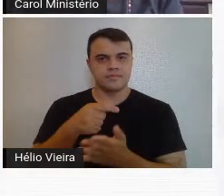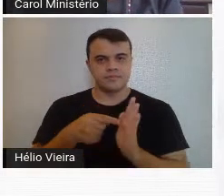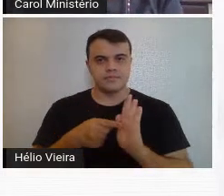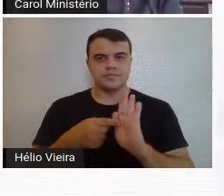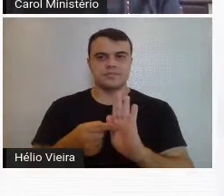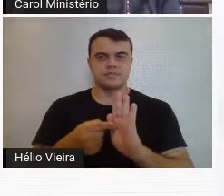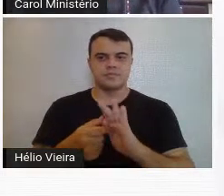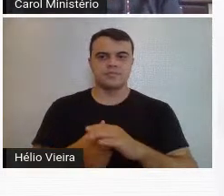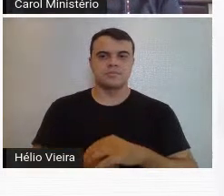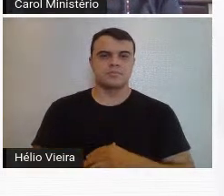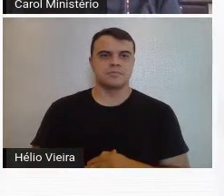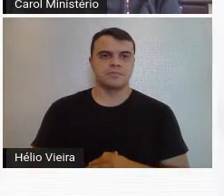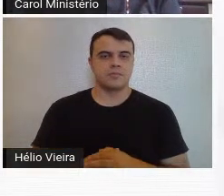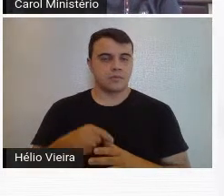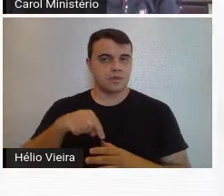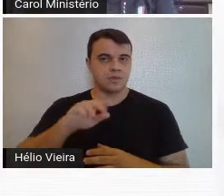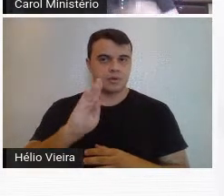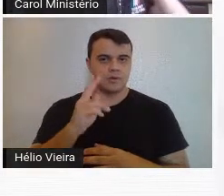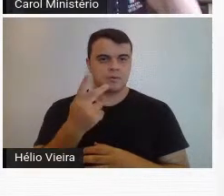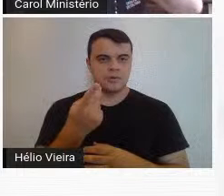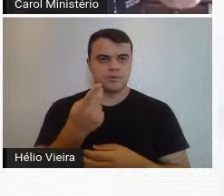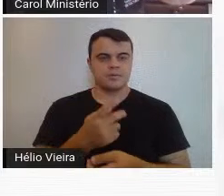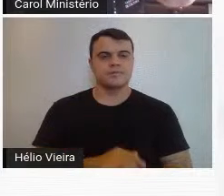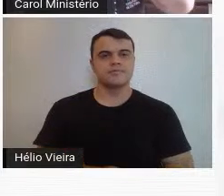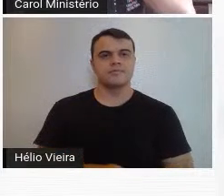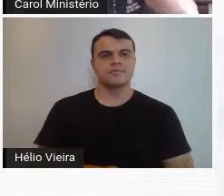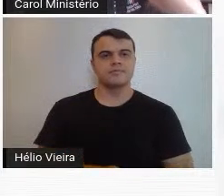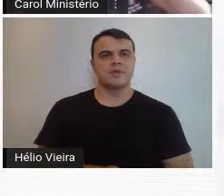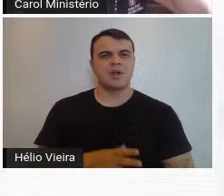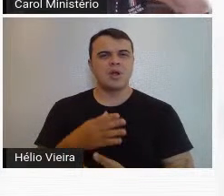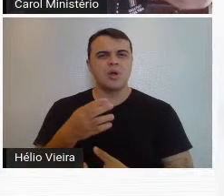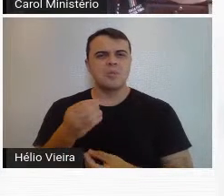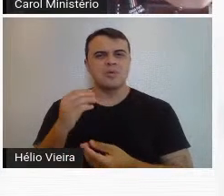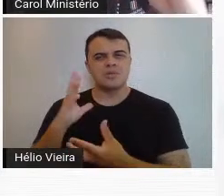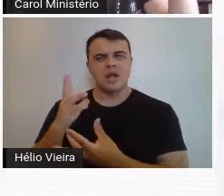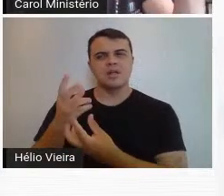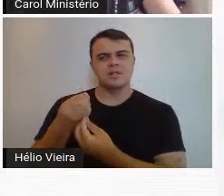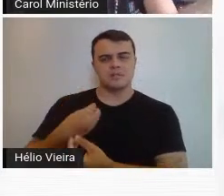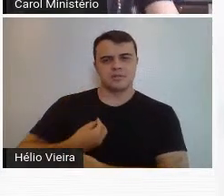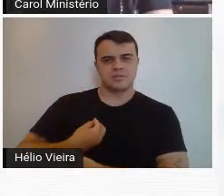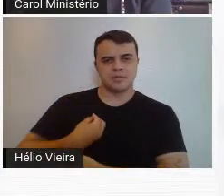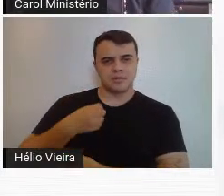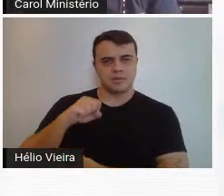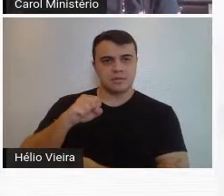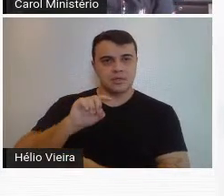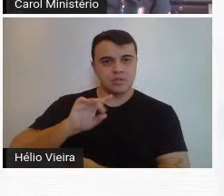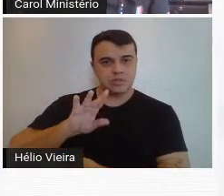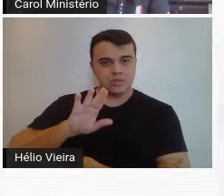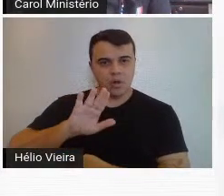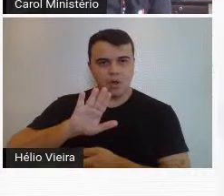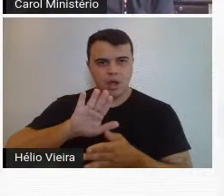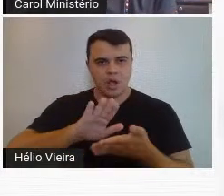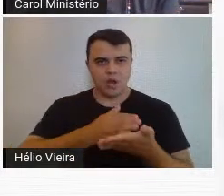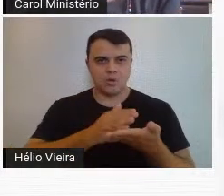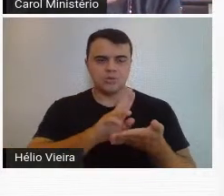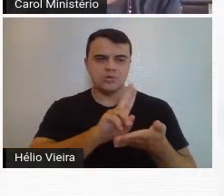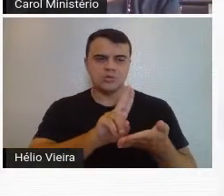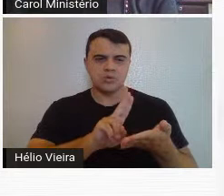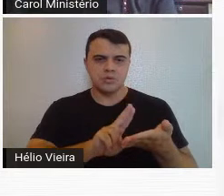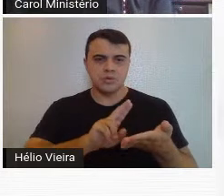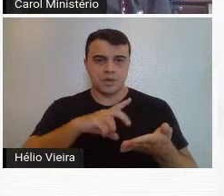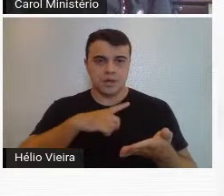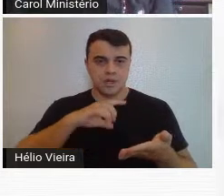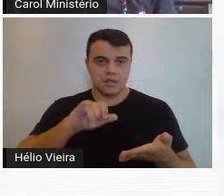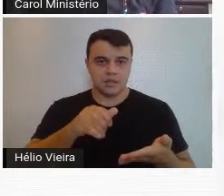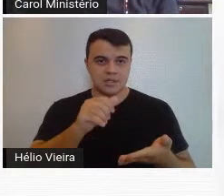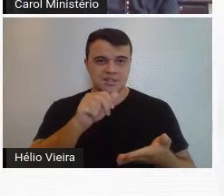aparecendo em Belo Horizonte. Gente, muitos artistas participaram, eu trouxe só alguns nomes, eu coloquei a Jane Milde aqui